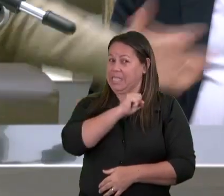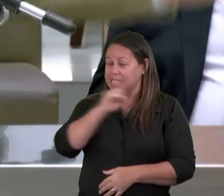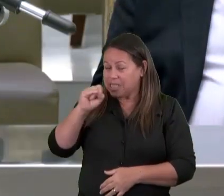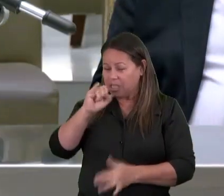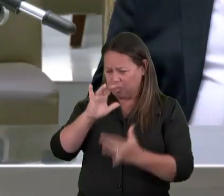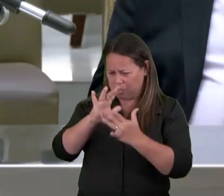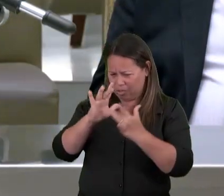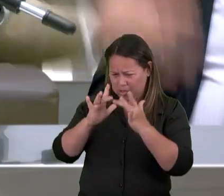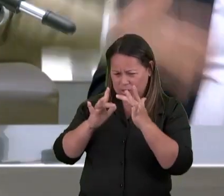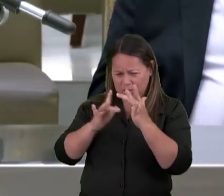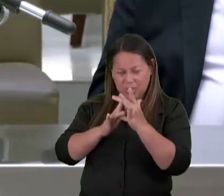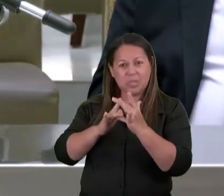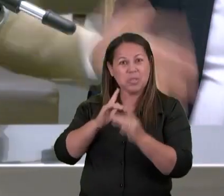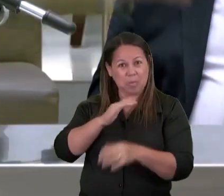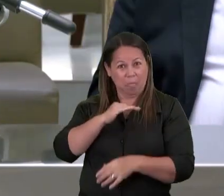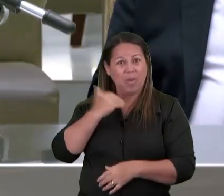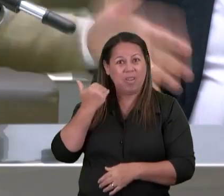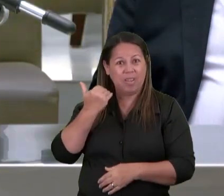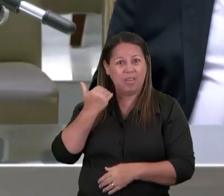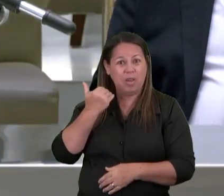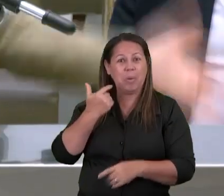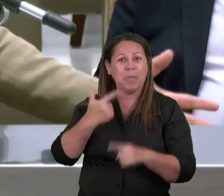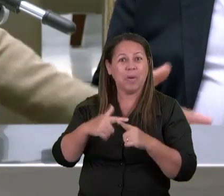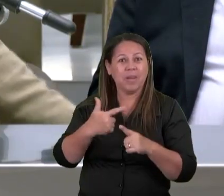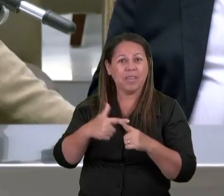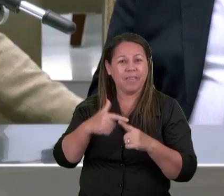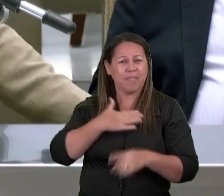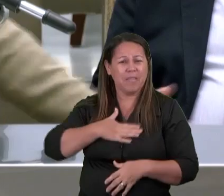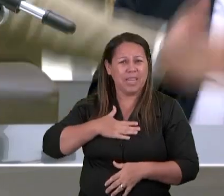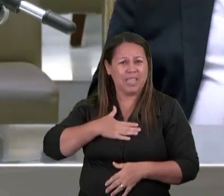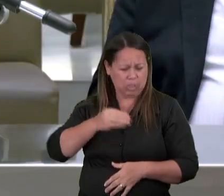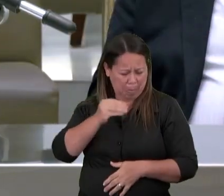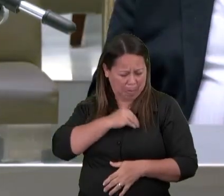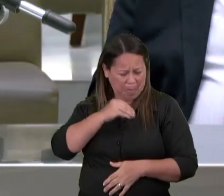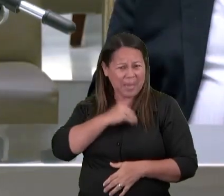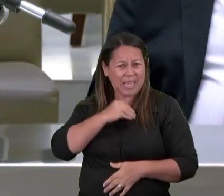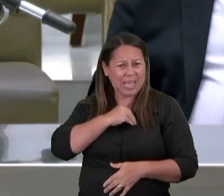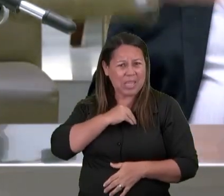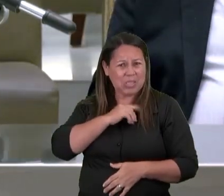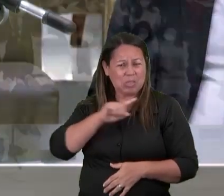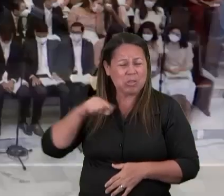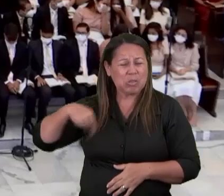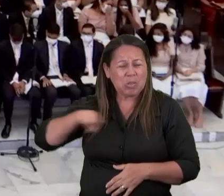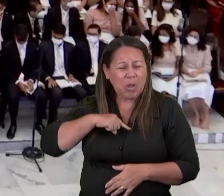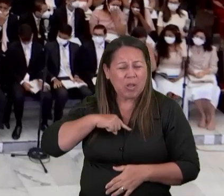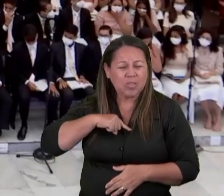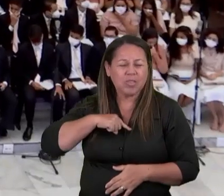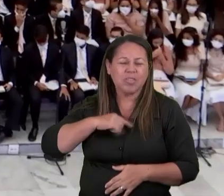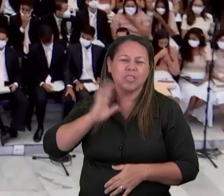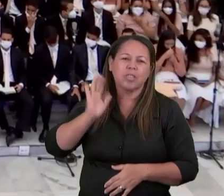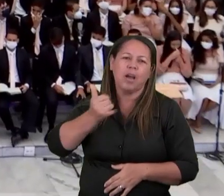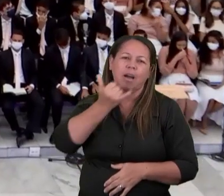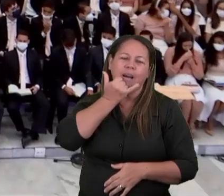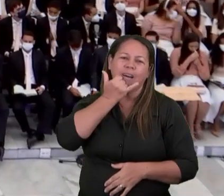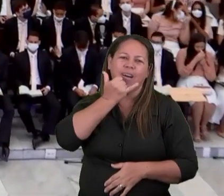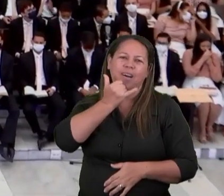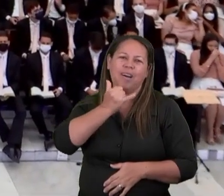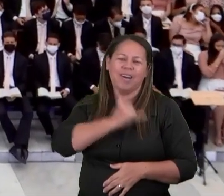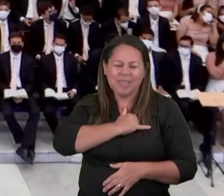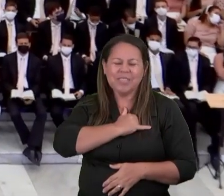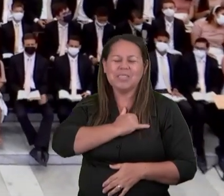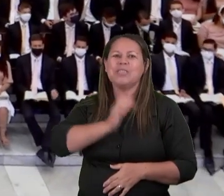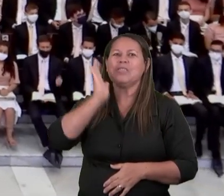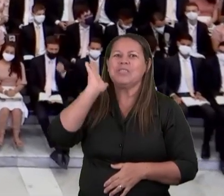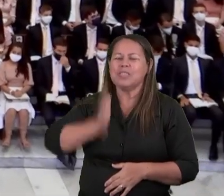Os nossos pecados Foram perdoados E se os nossos pecados Foram perdoados Nós